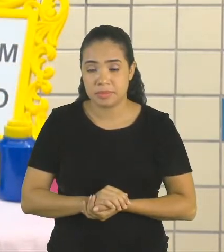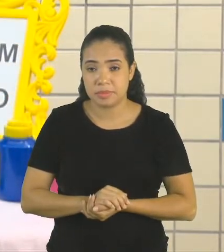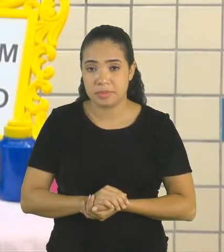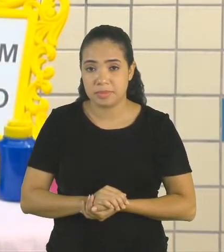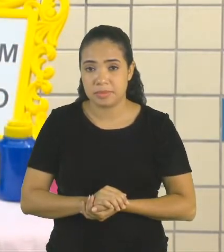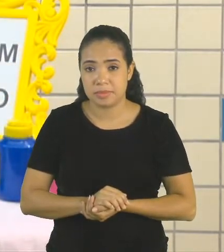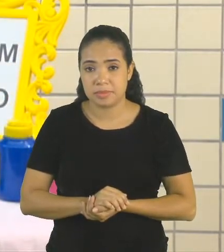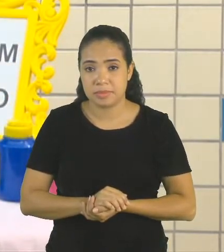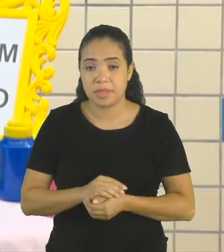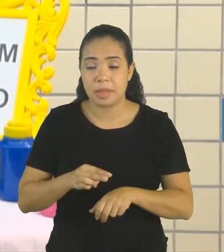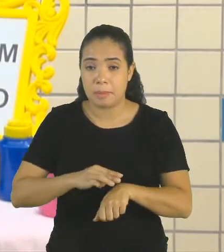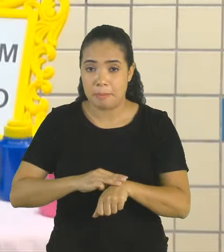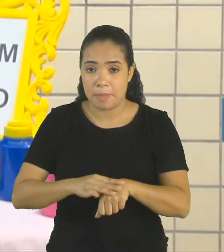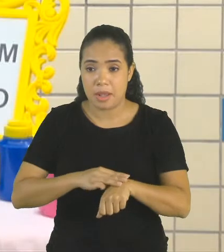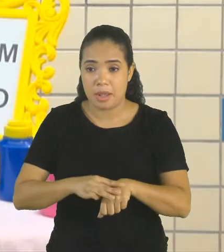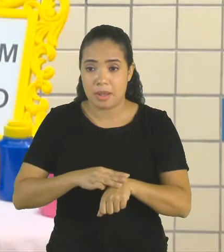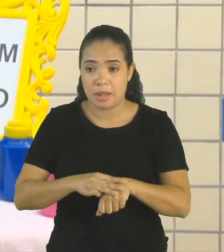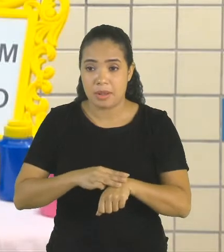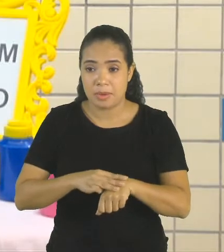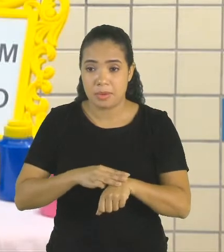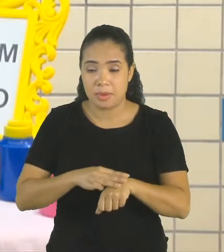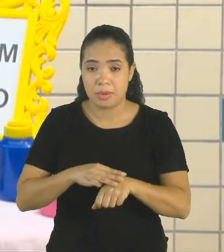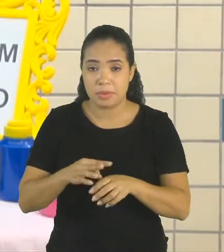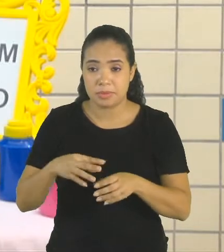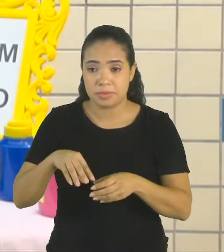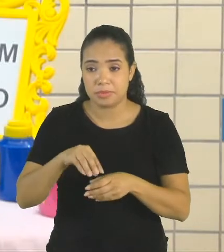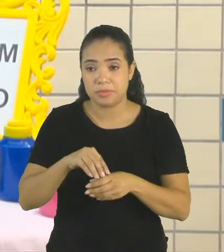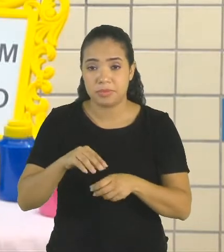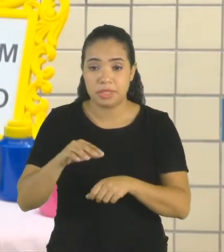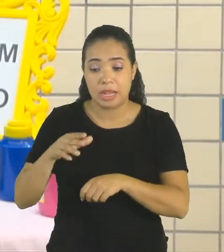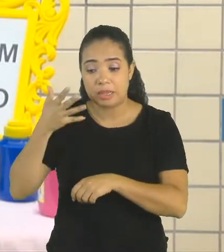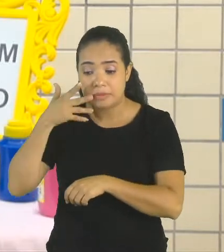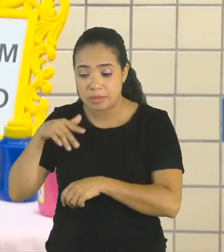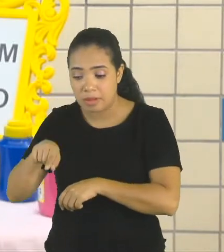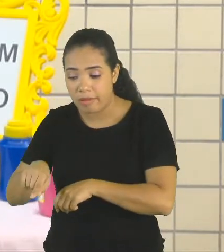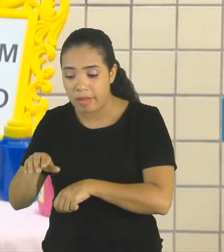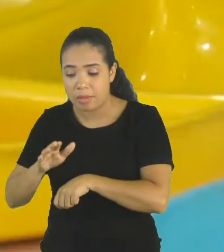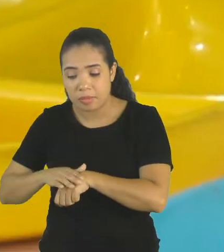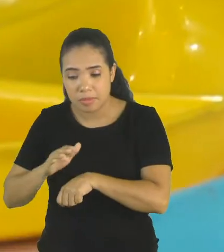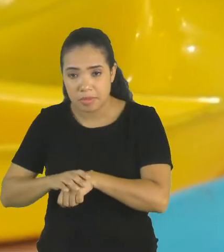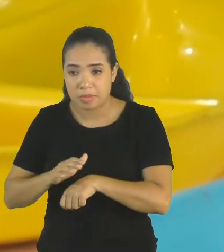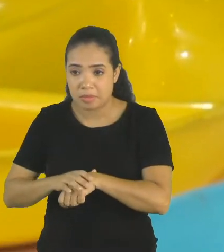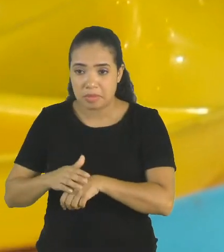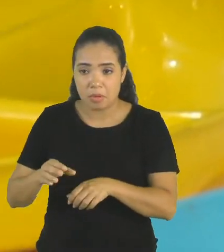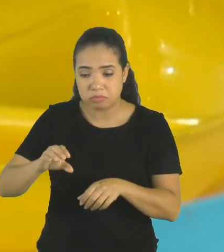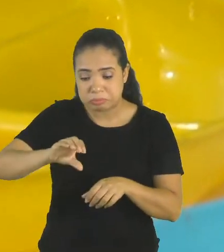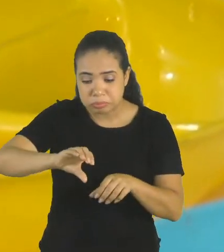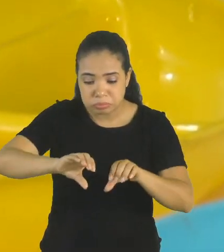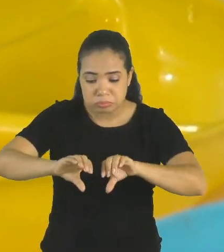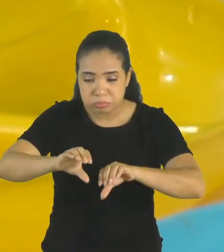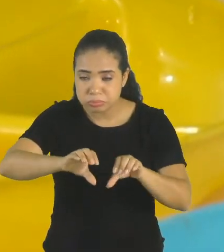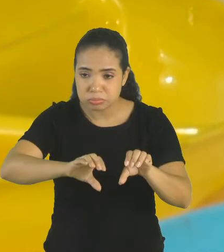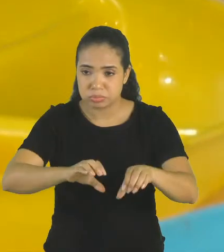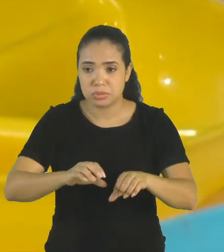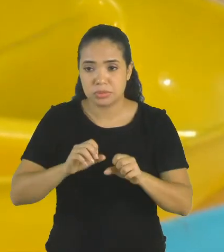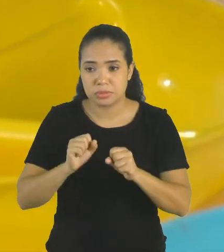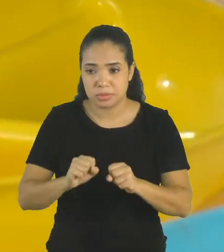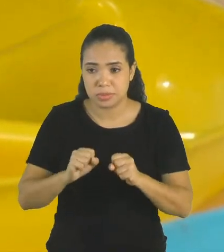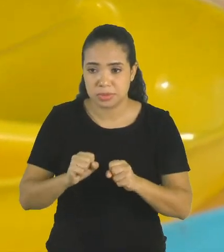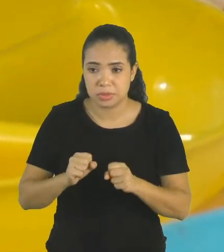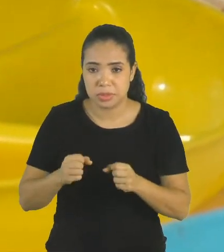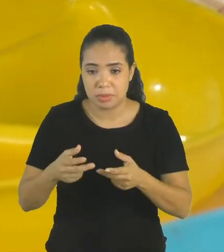marrom. Peça que ela despeje essa tinta. Pode ser num